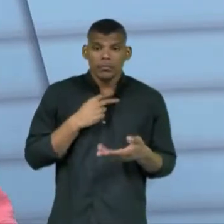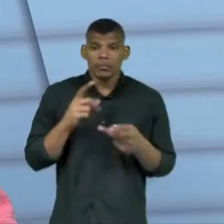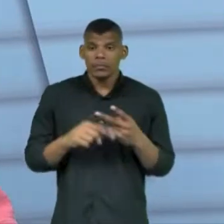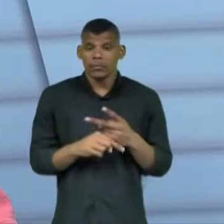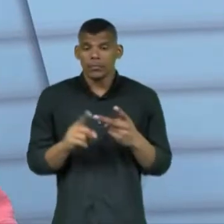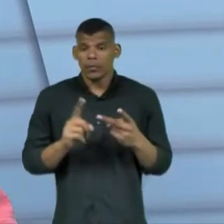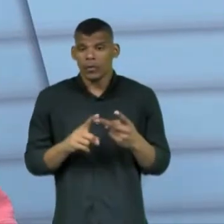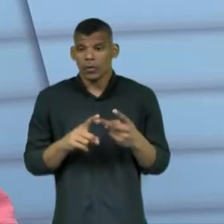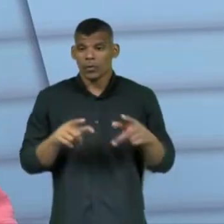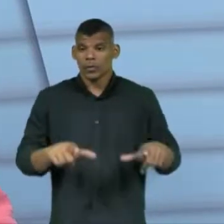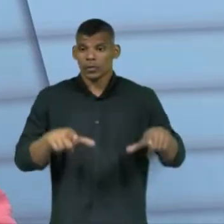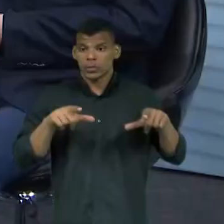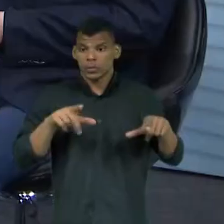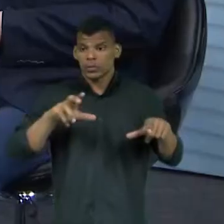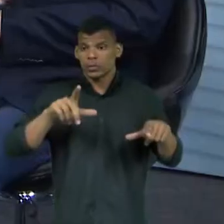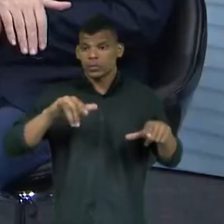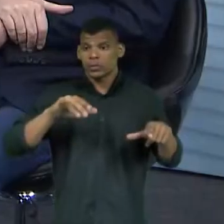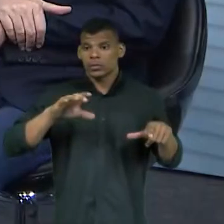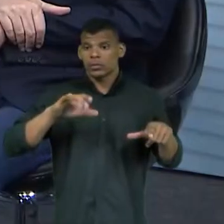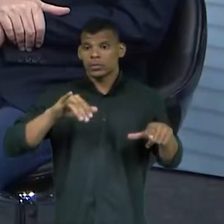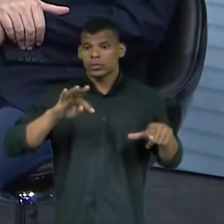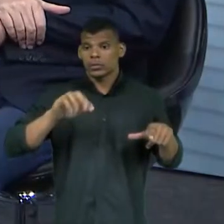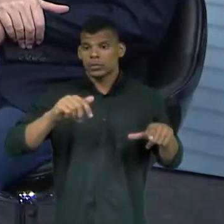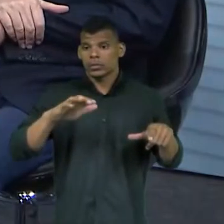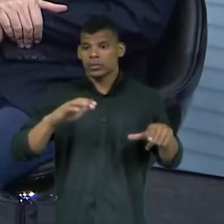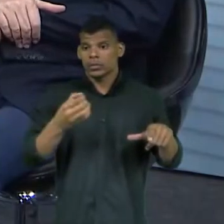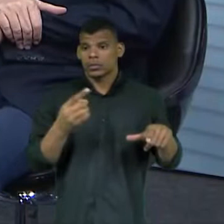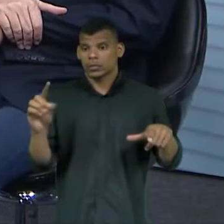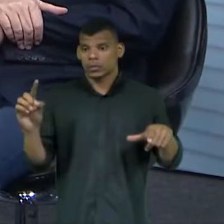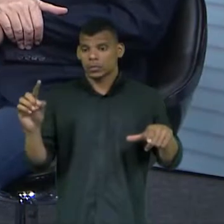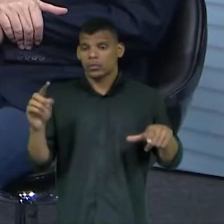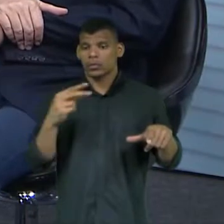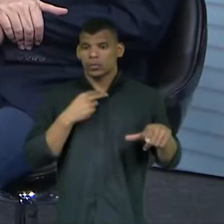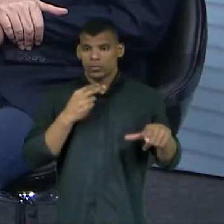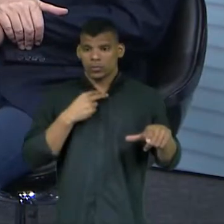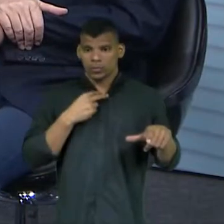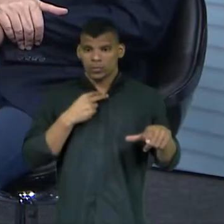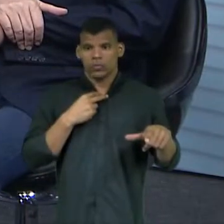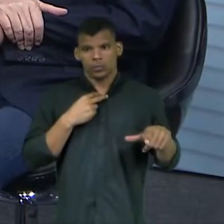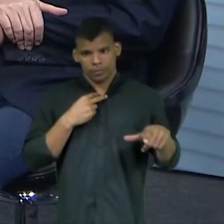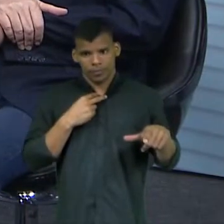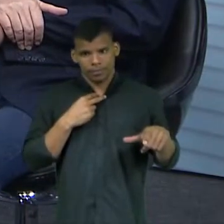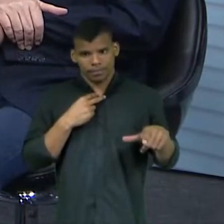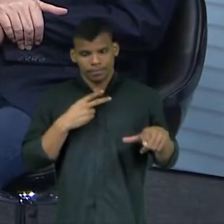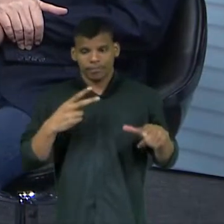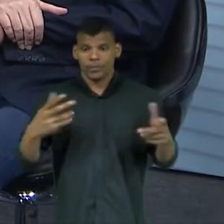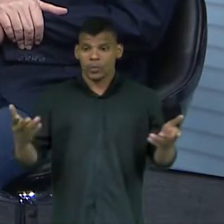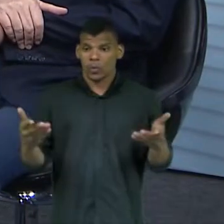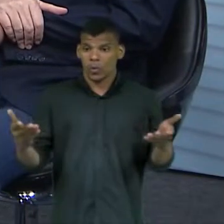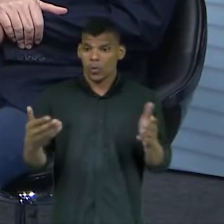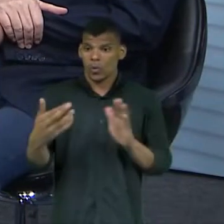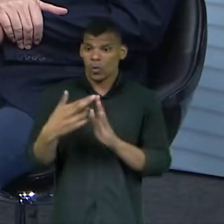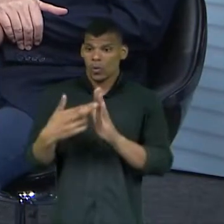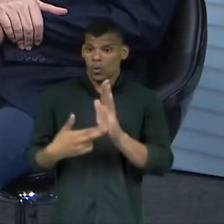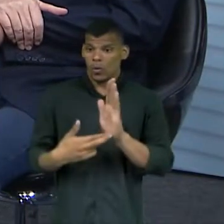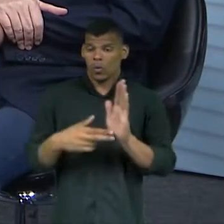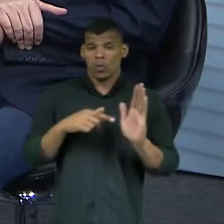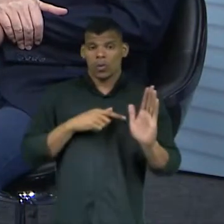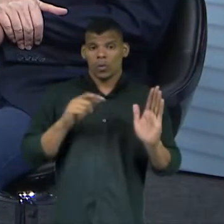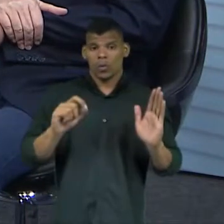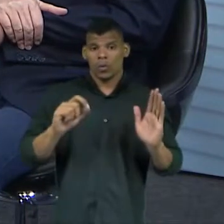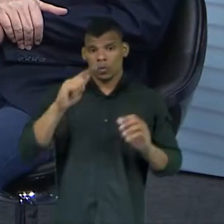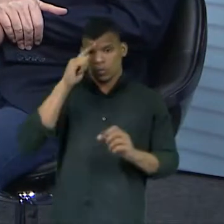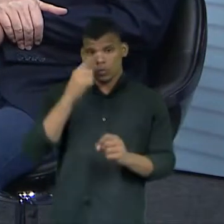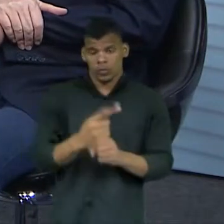licitar Porque não é usar, usava máquina, não é? E benefício, né? isso, Agora existe uma exceção a essa regra, que é quanto aos